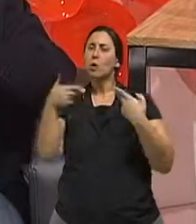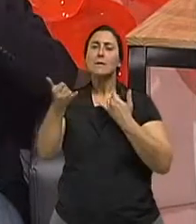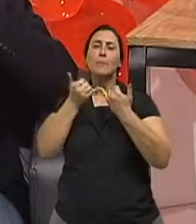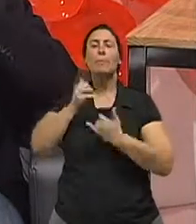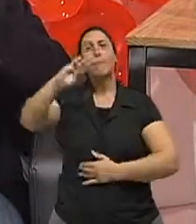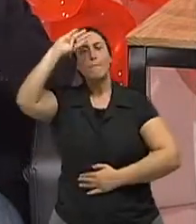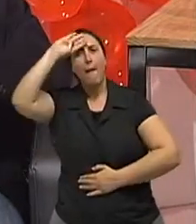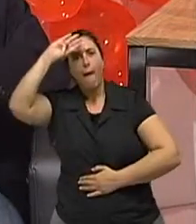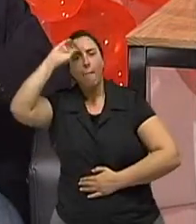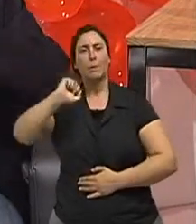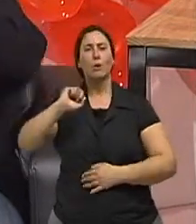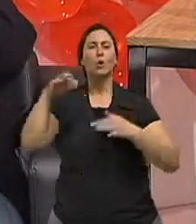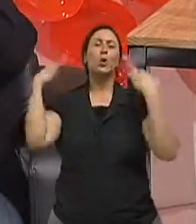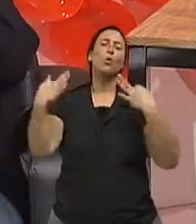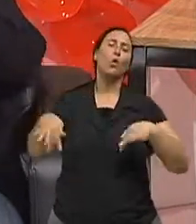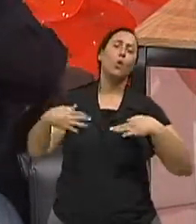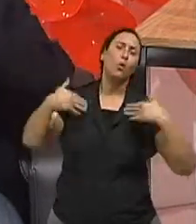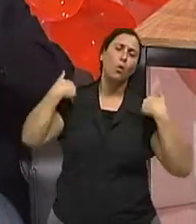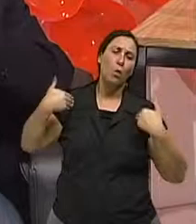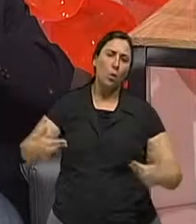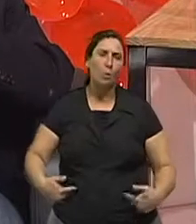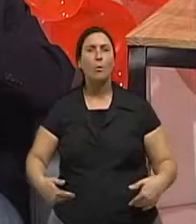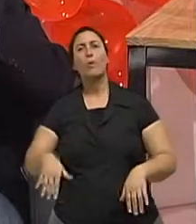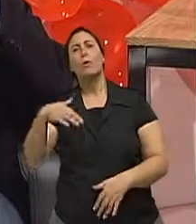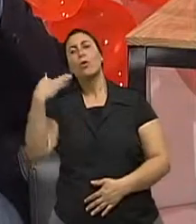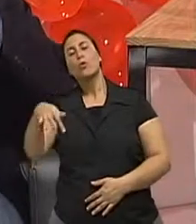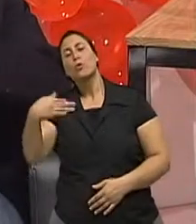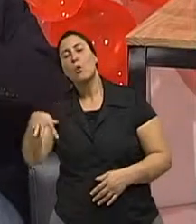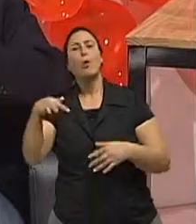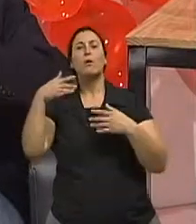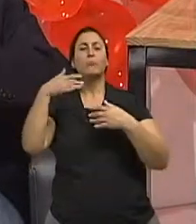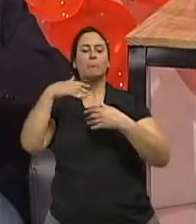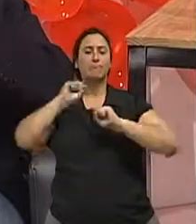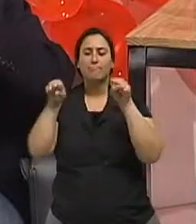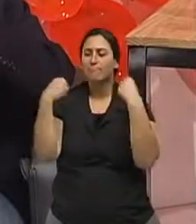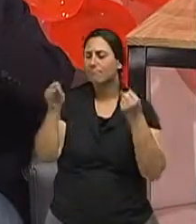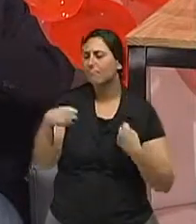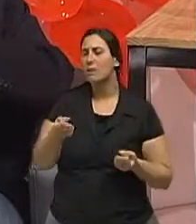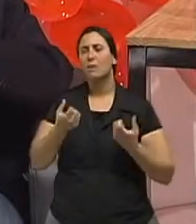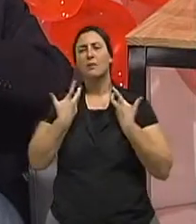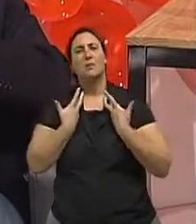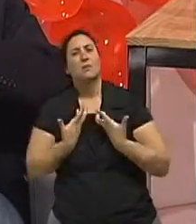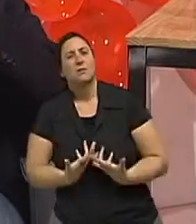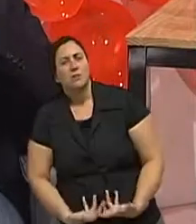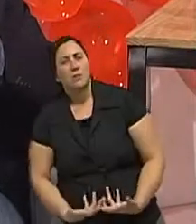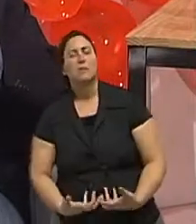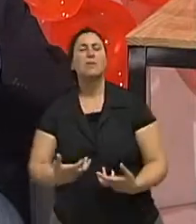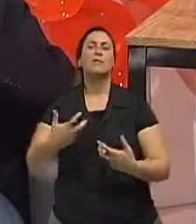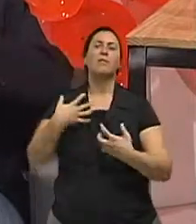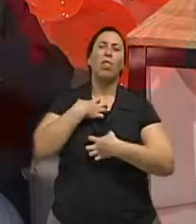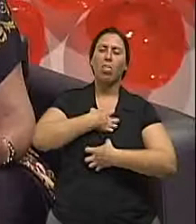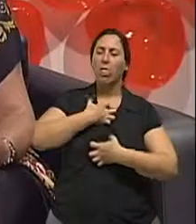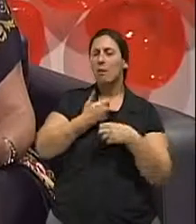Febre, dor no corpo, dores articulares, mal-estar intenso, cansaço, Ah, porque tem